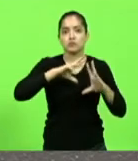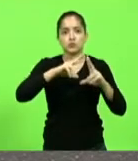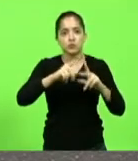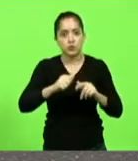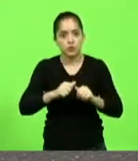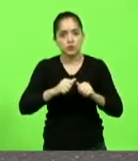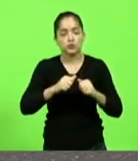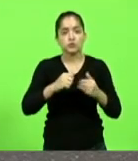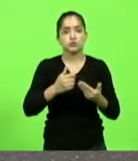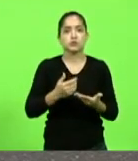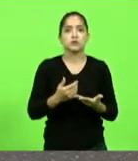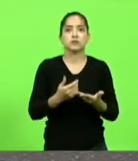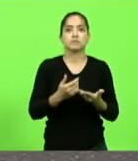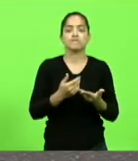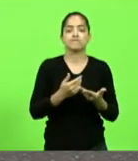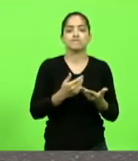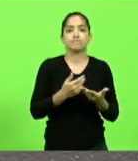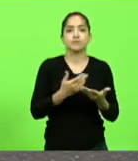comida na mesa